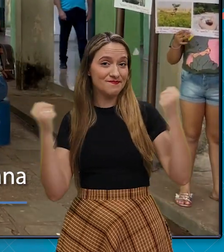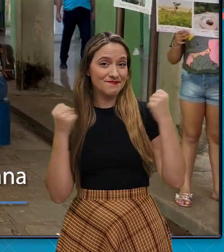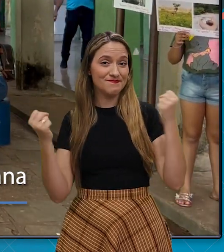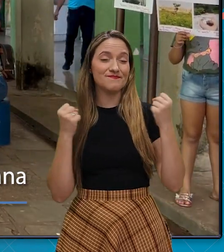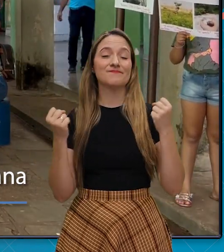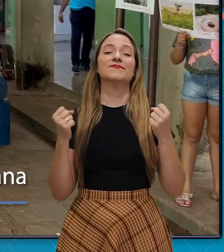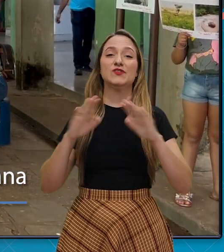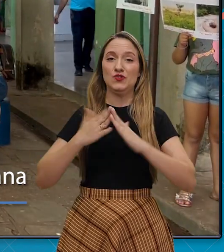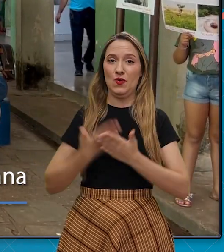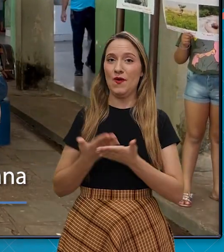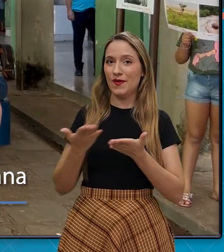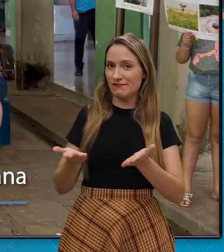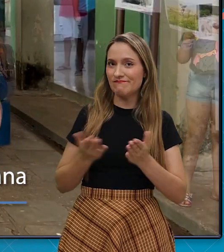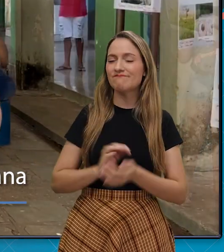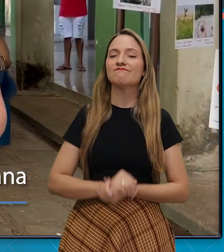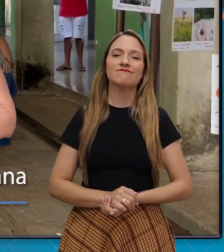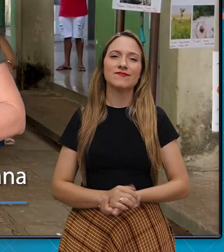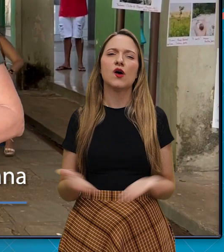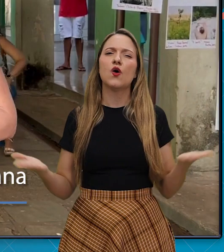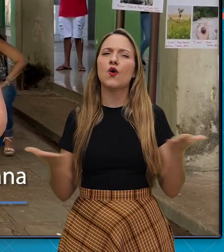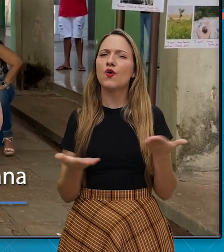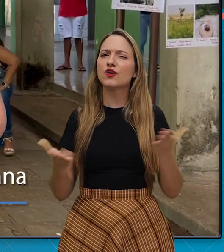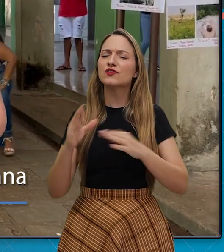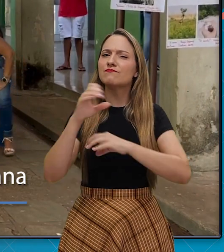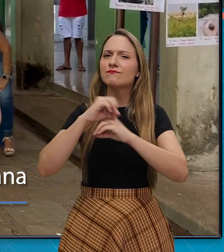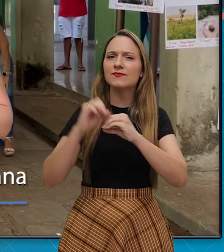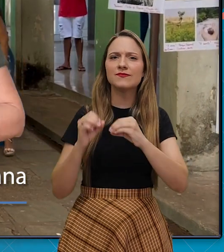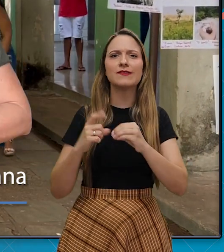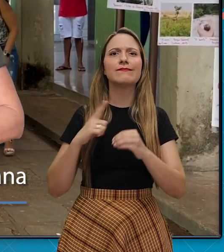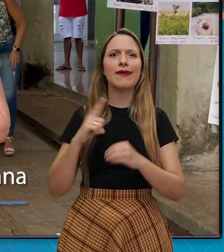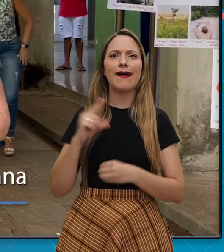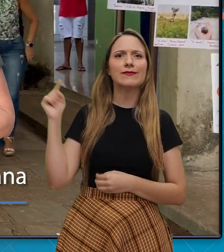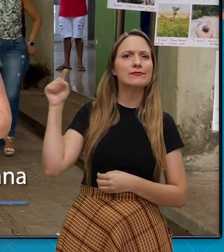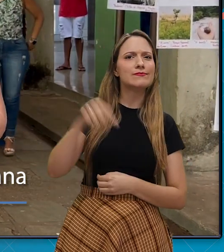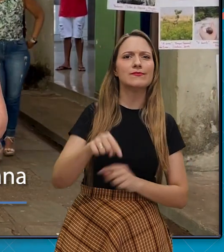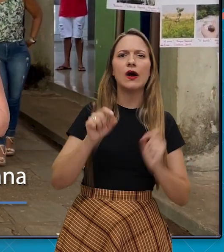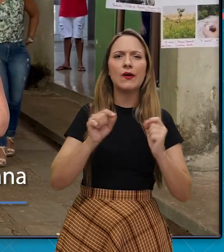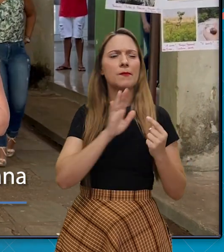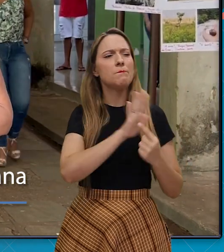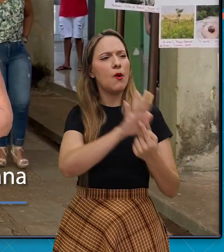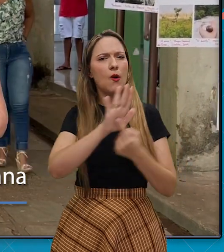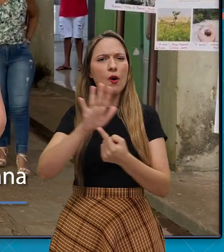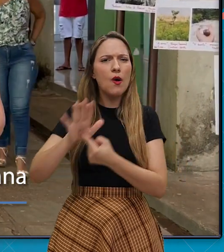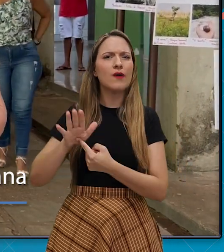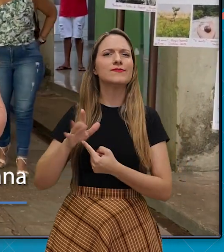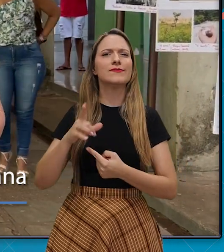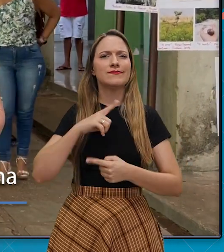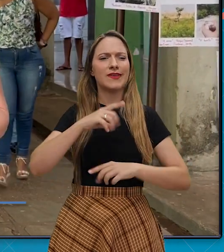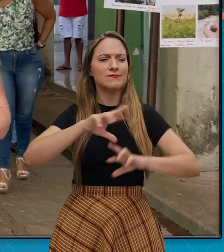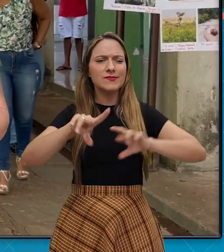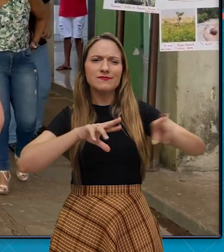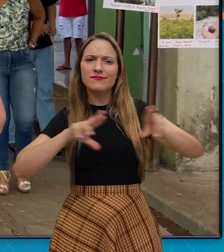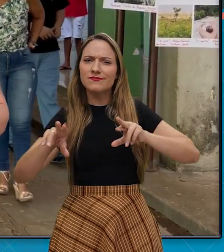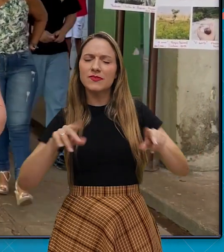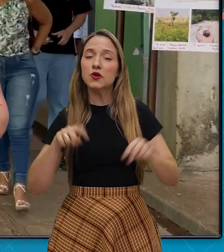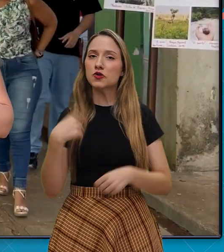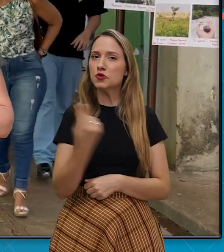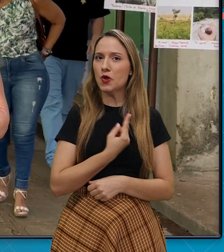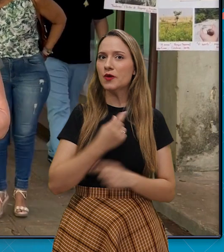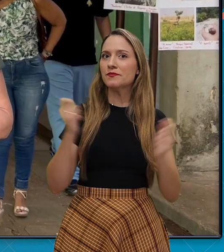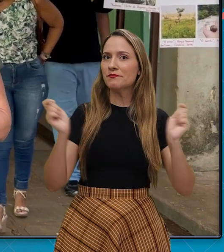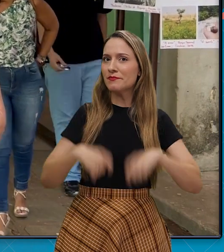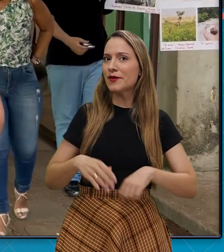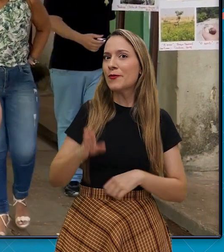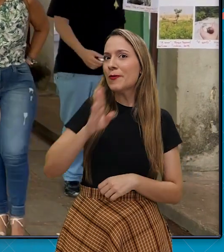física da escola Laurício. Hoje a UFG trouxe mostras de estandes para estarmos